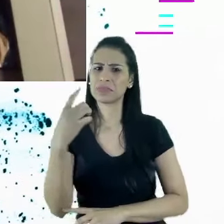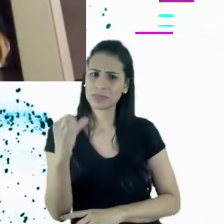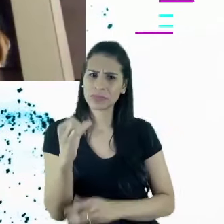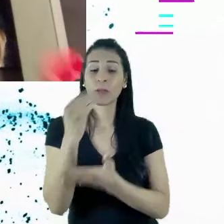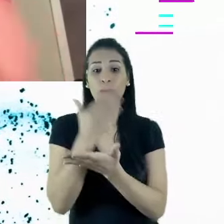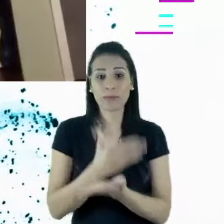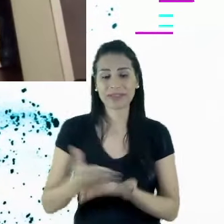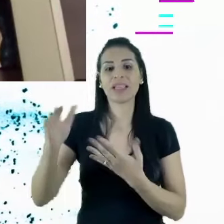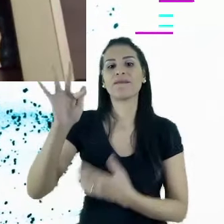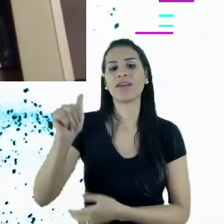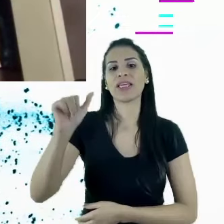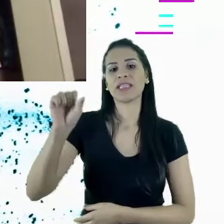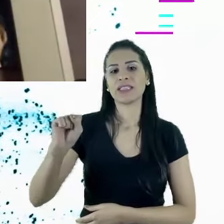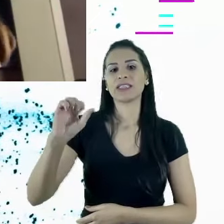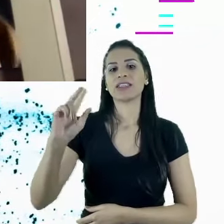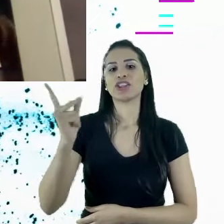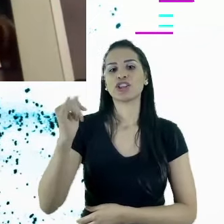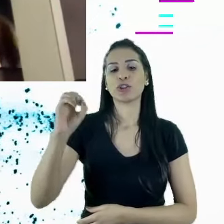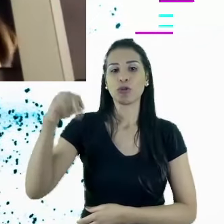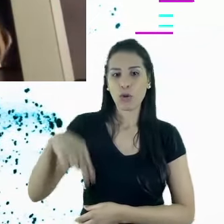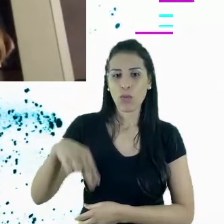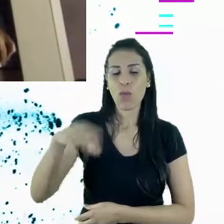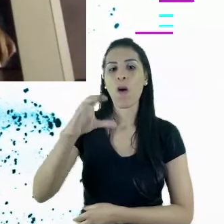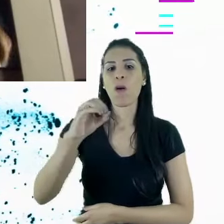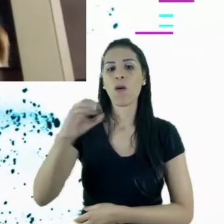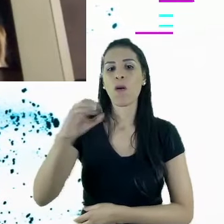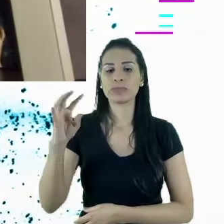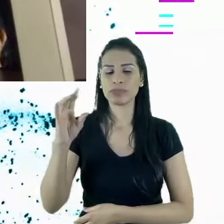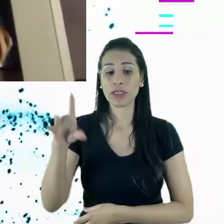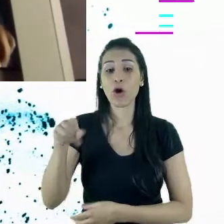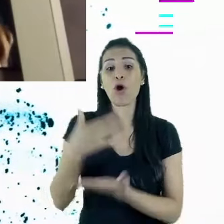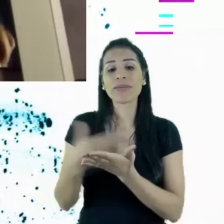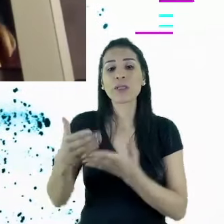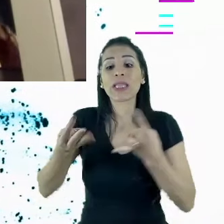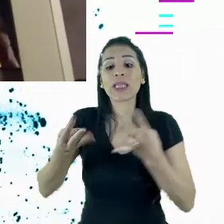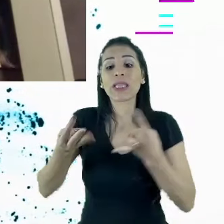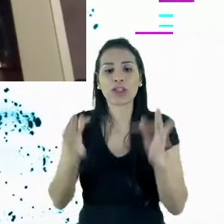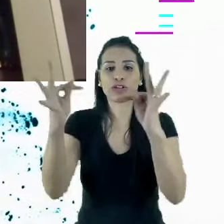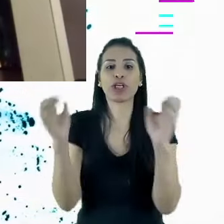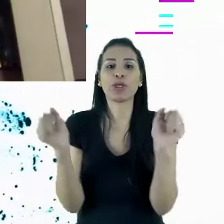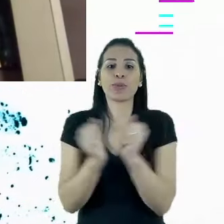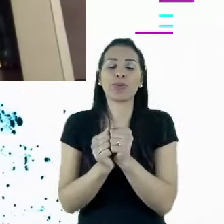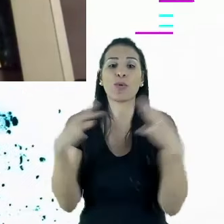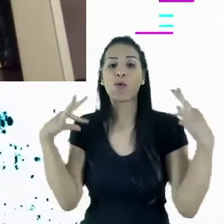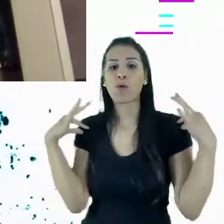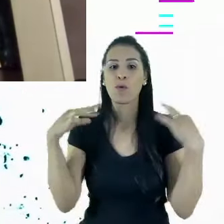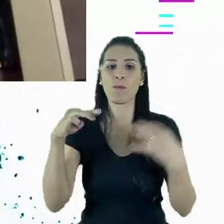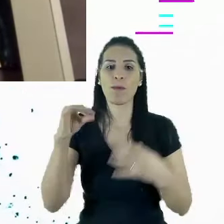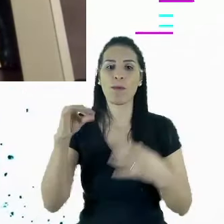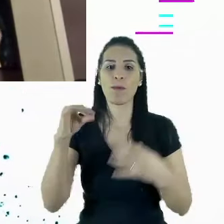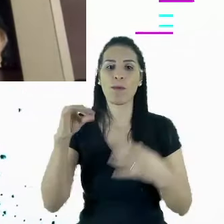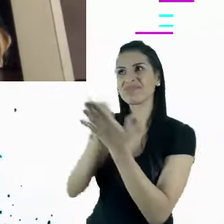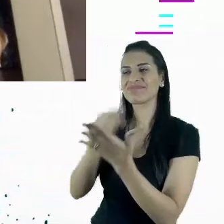Fashion Code, que era o quê? A gente começou a juntar tecnologia com moda, muito inspirado no modelo americano do Stitch Fix, onde